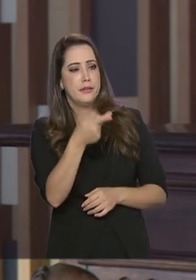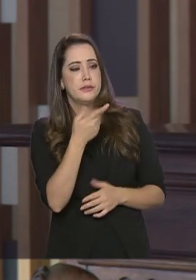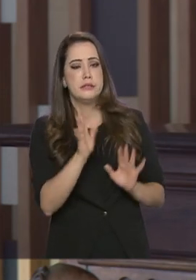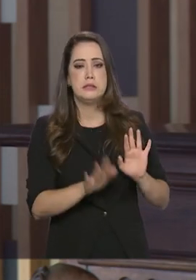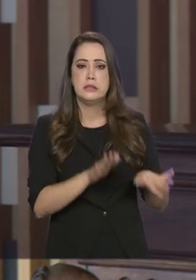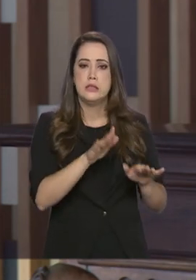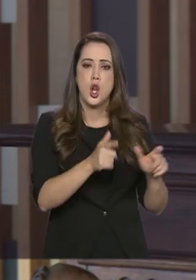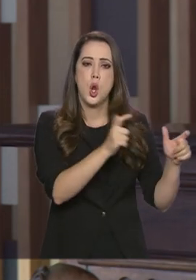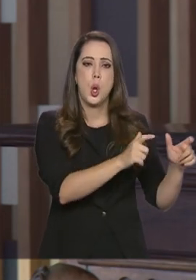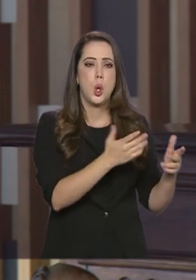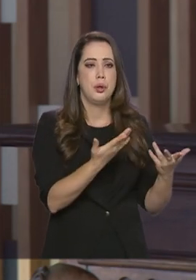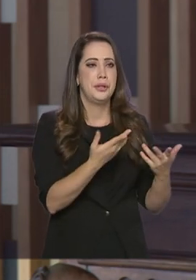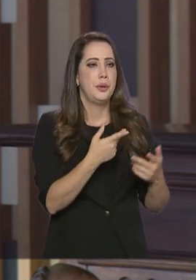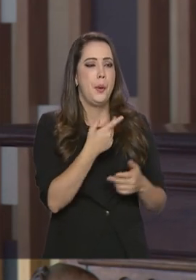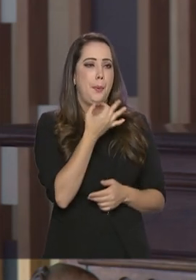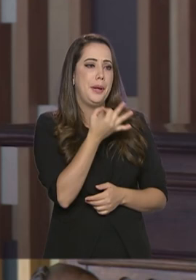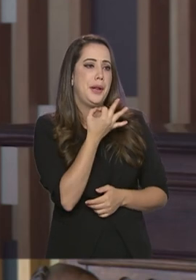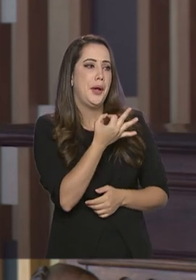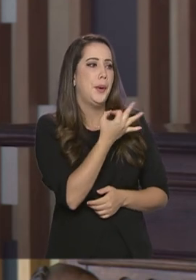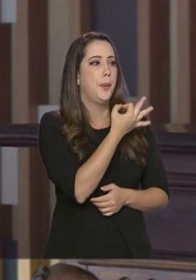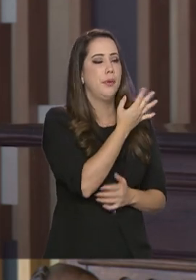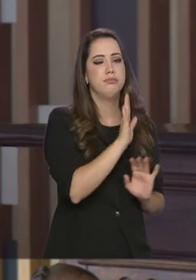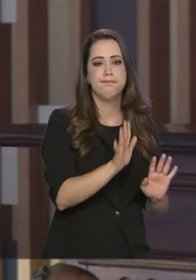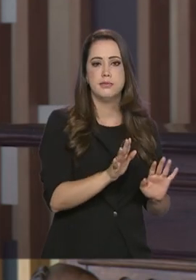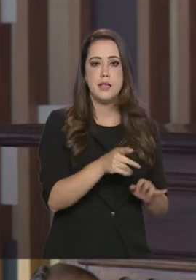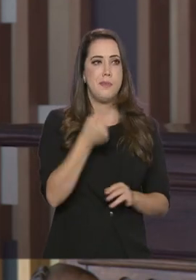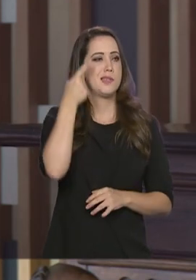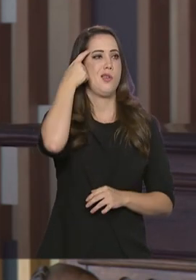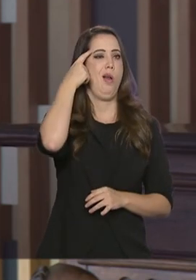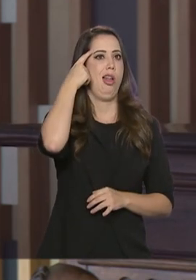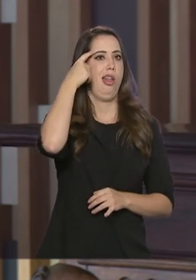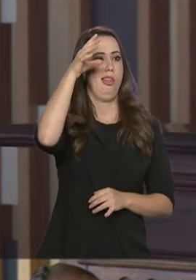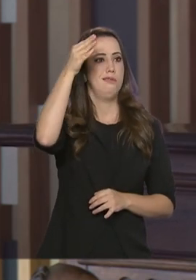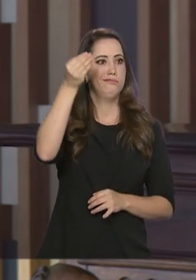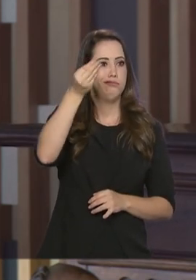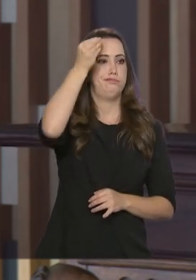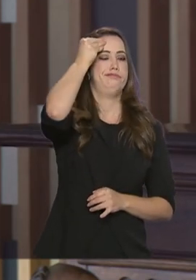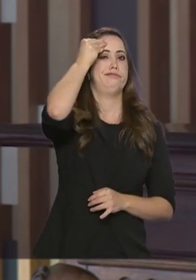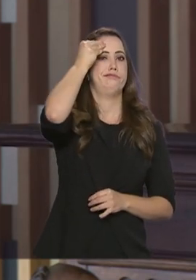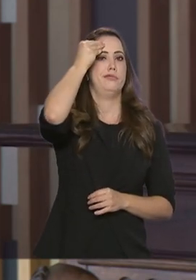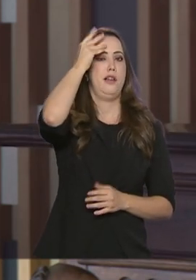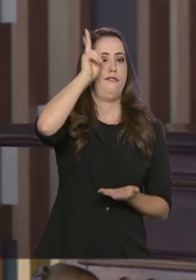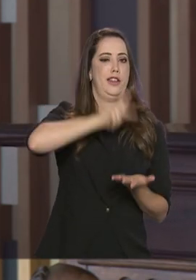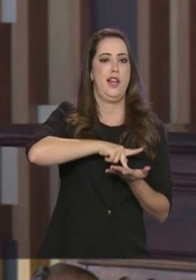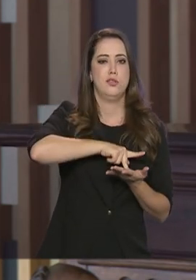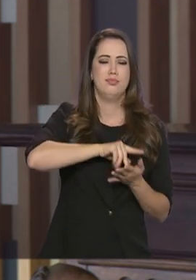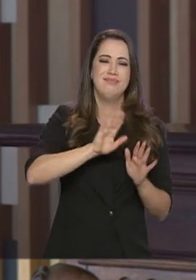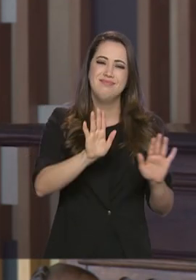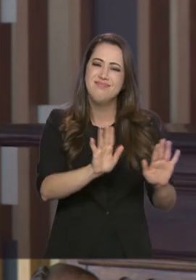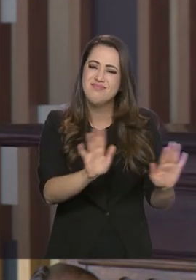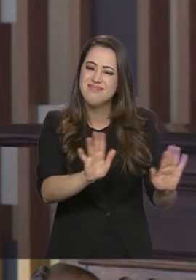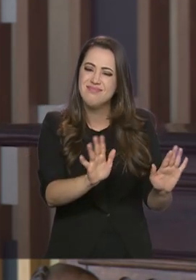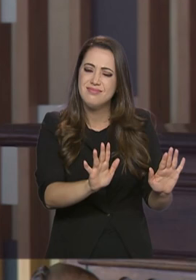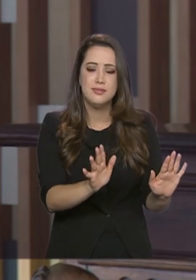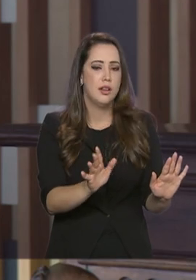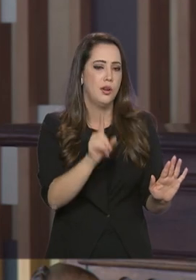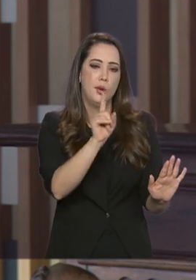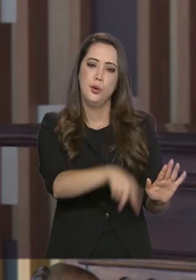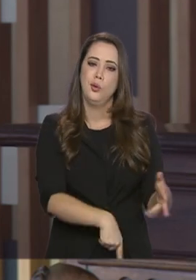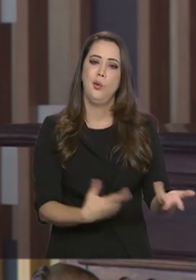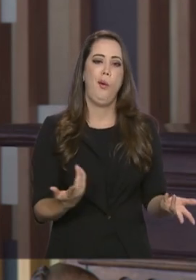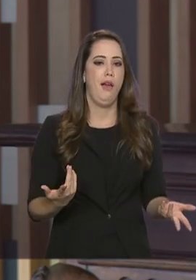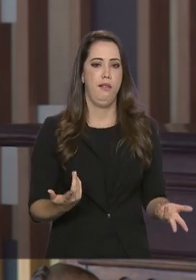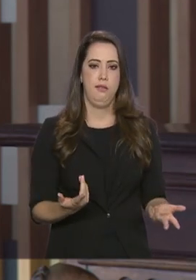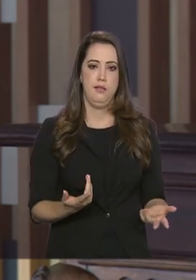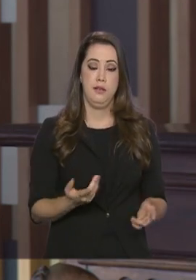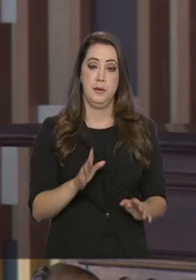lugares comuns e que acabam se tornando na cabeça de algumas pessoas uma realidade, mas não se coloca de